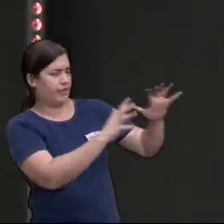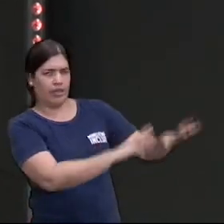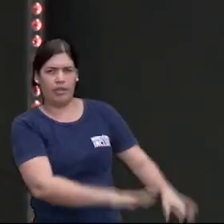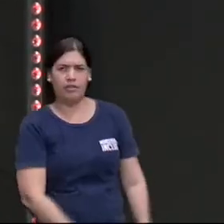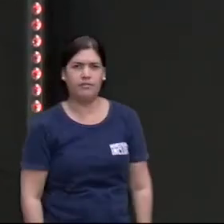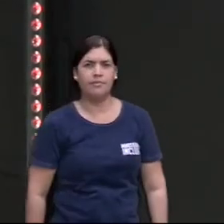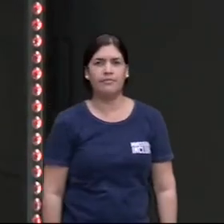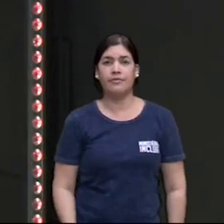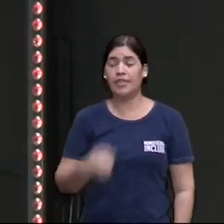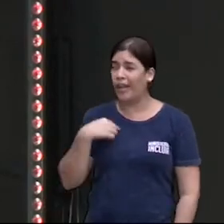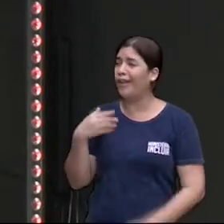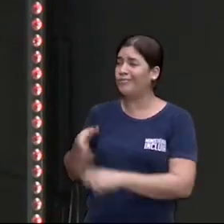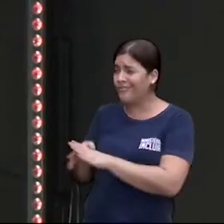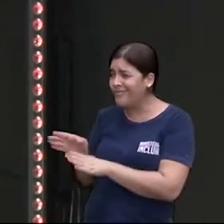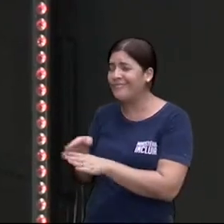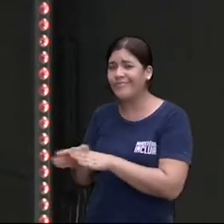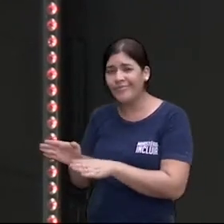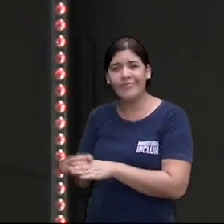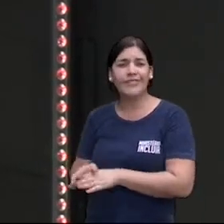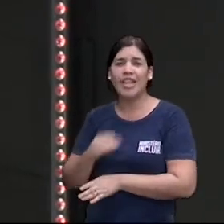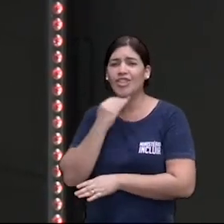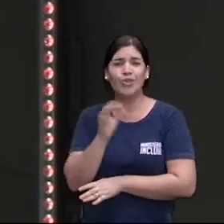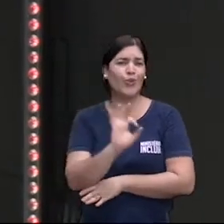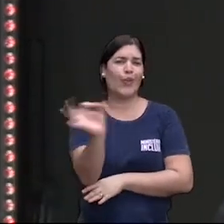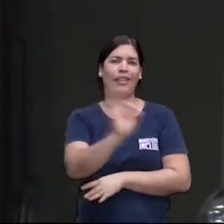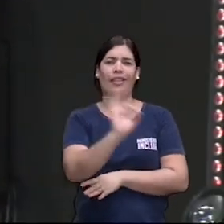E eu falei, falei, adiantou? Não.